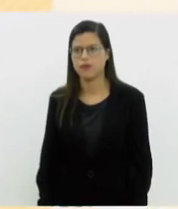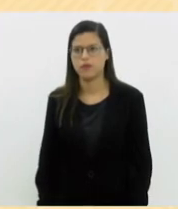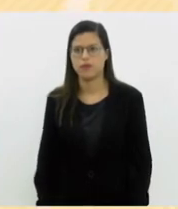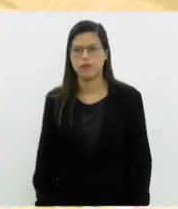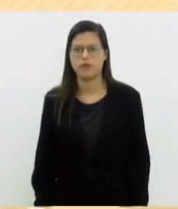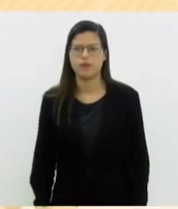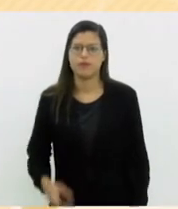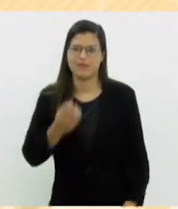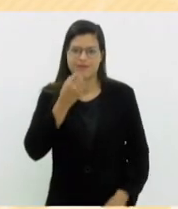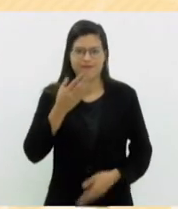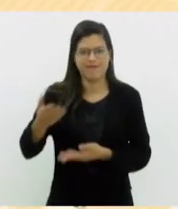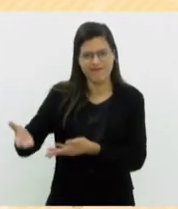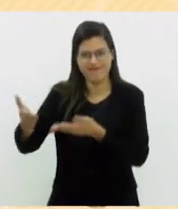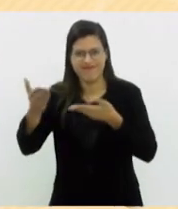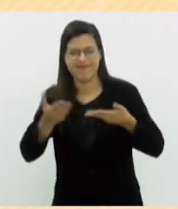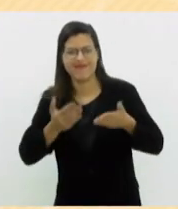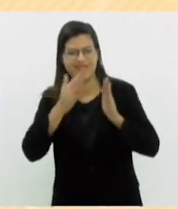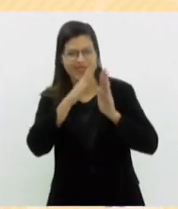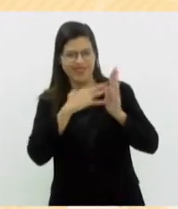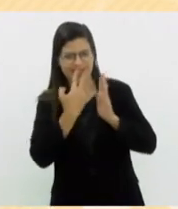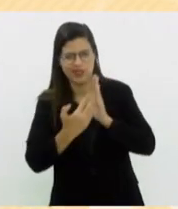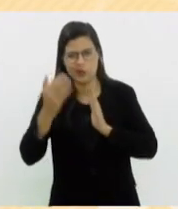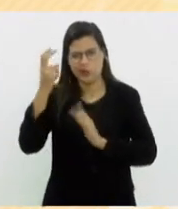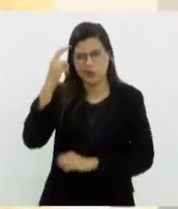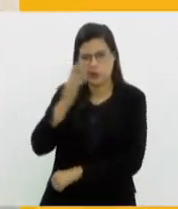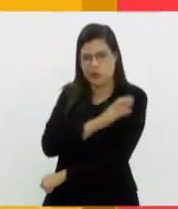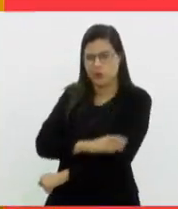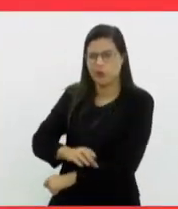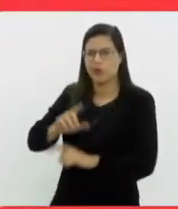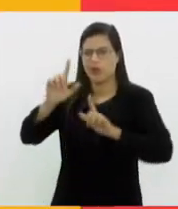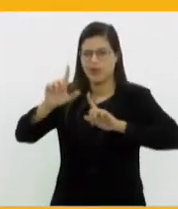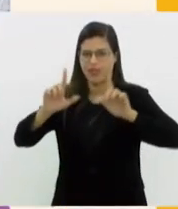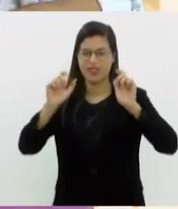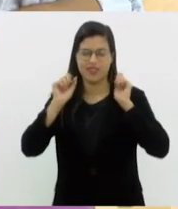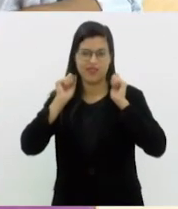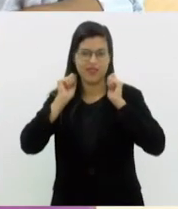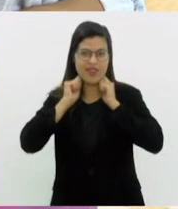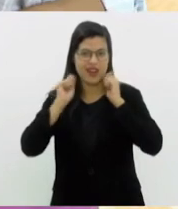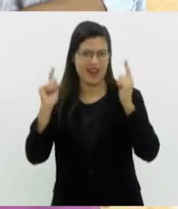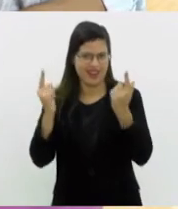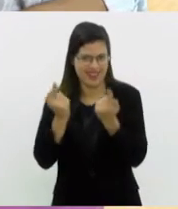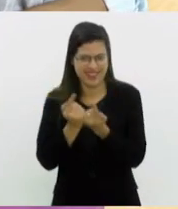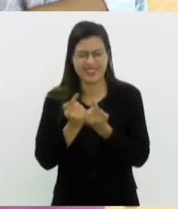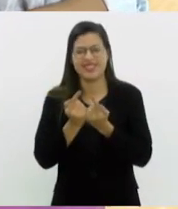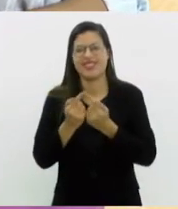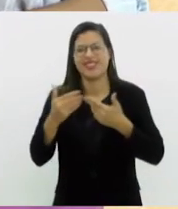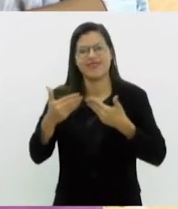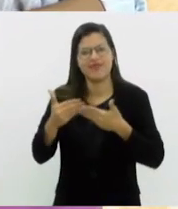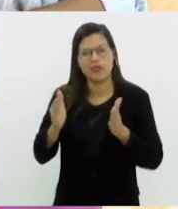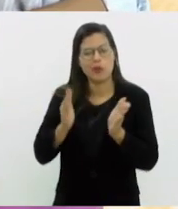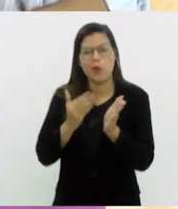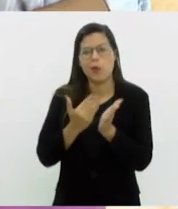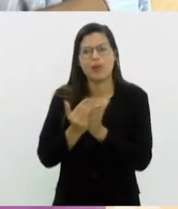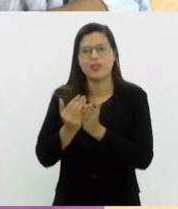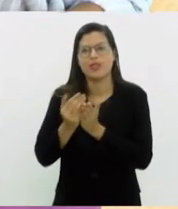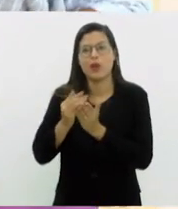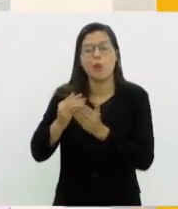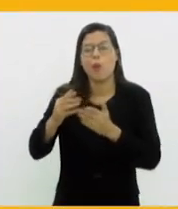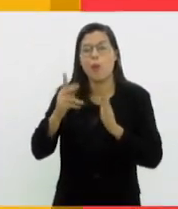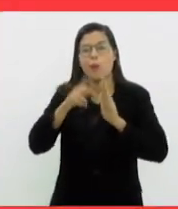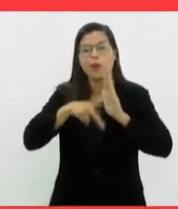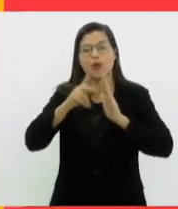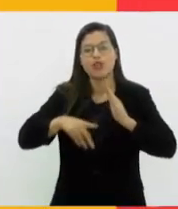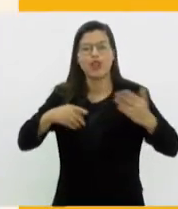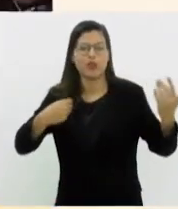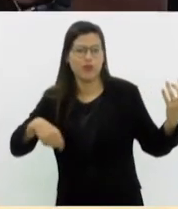Bem-vindos a mais uma Agenda Cultural da TV Alerj. Abrimos essa edição com o projeto Viola e Batuque.